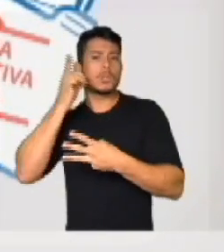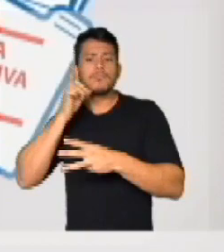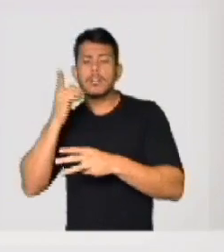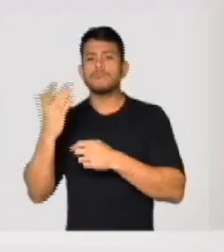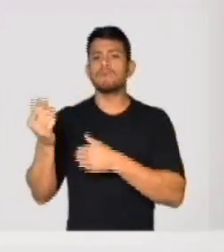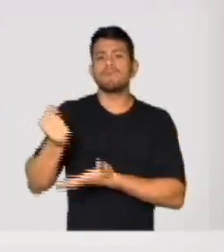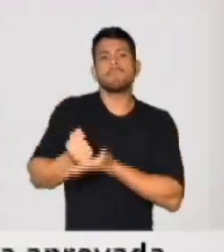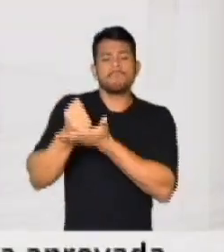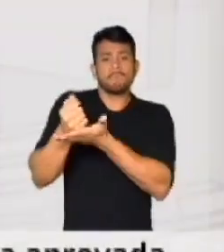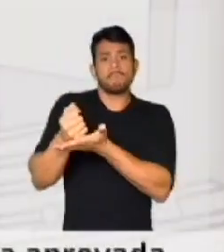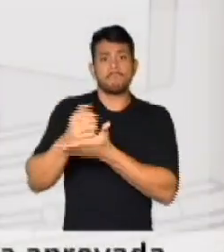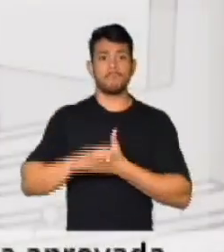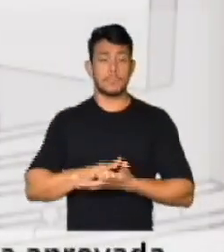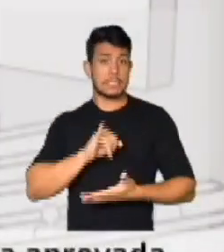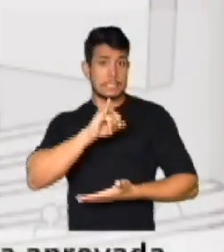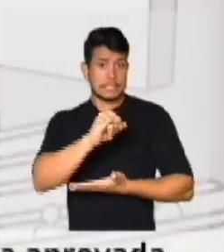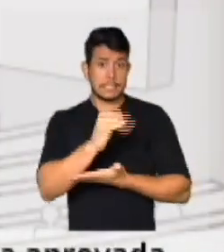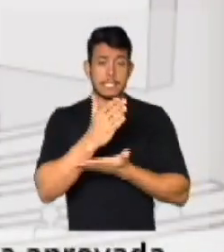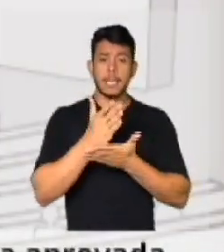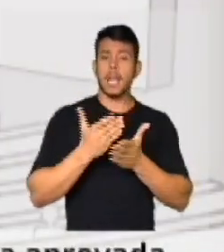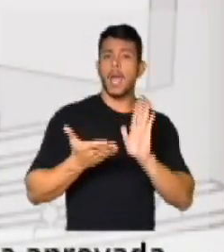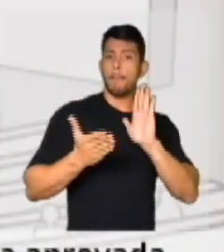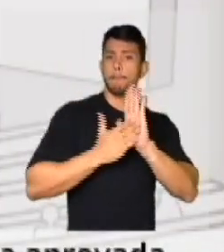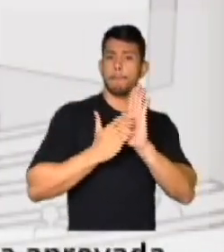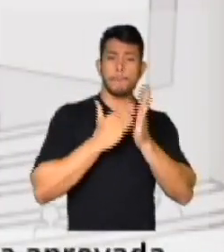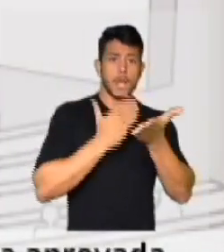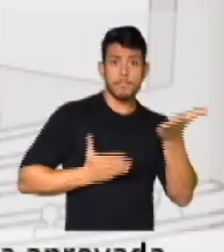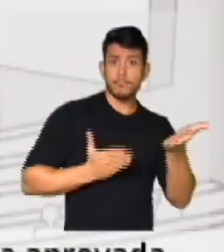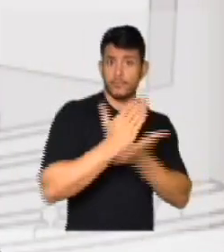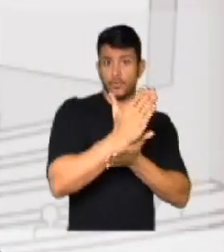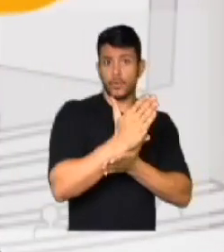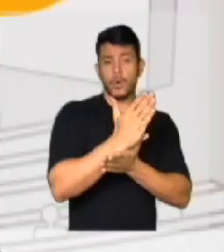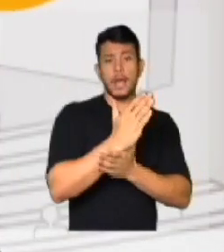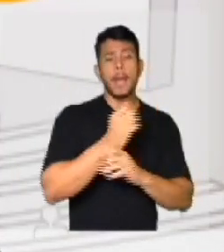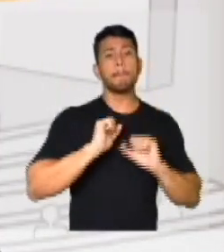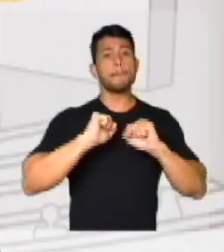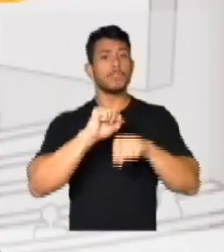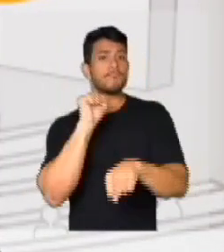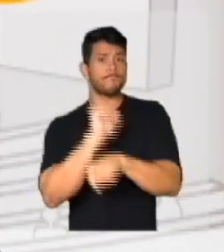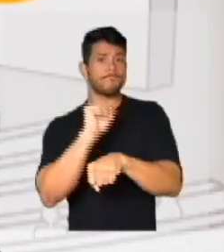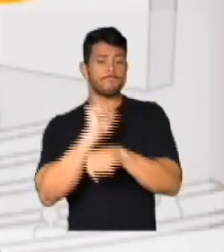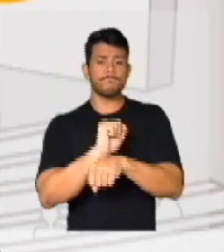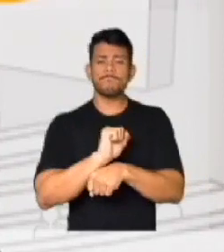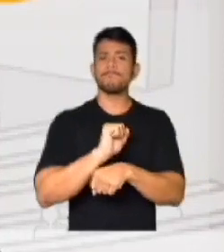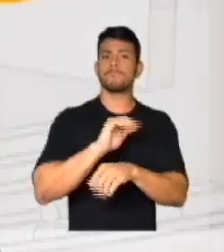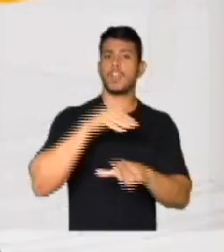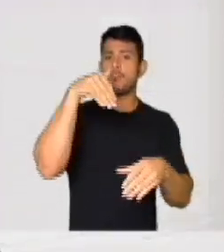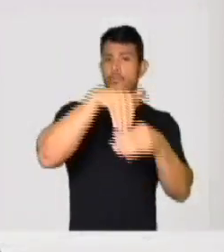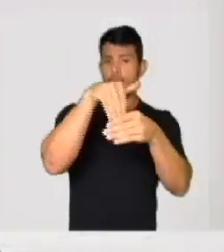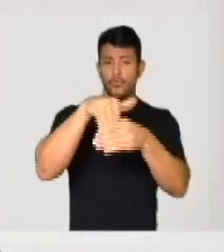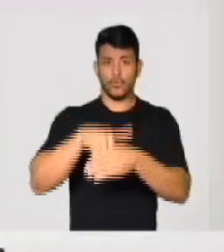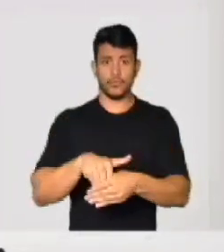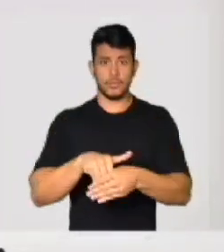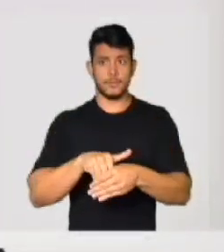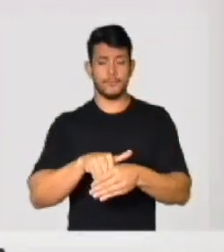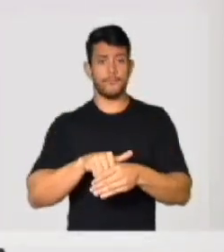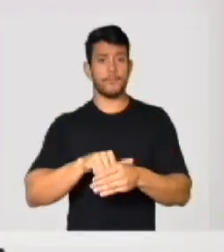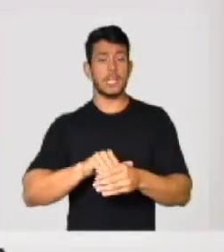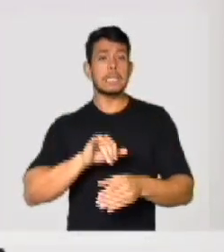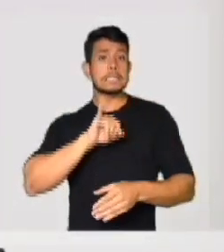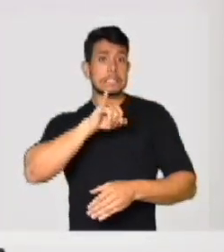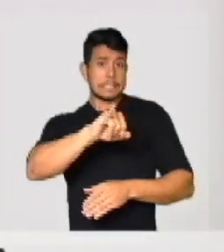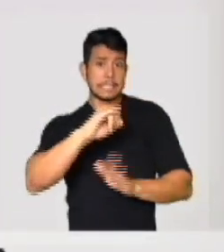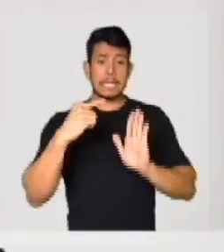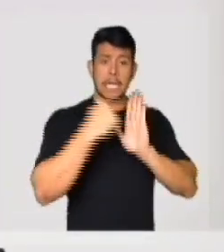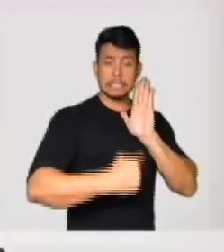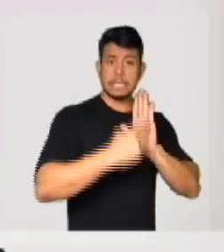apoio do plenário. Uma vez que a proposta tem urgência urgentíssima aprovada, ela fica no plenário aguardando votação. A menos